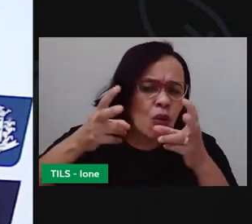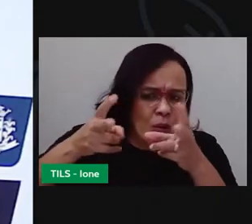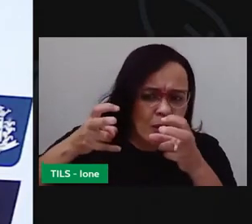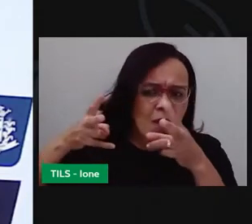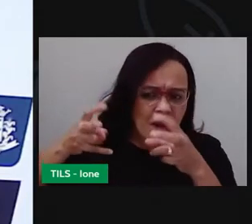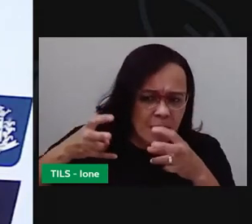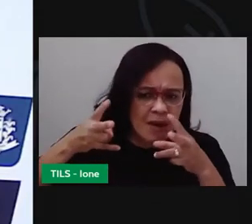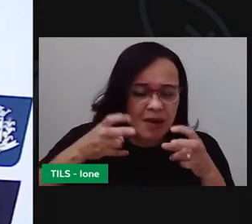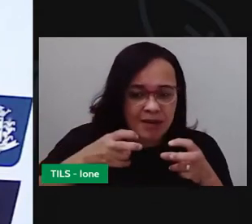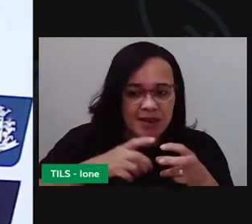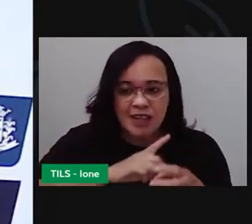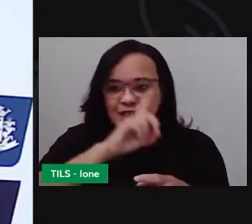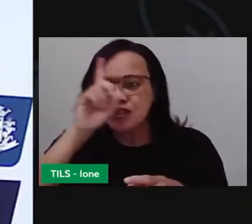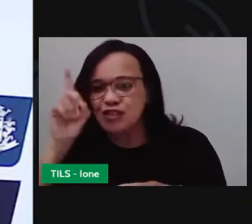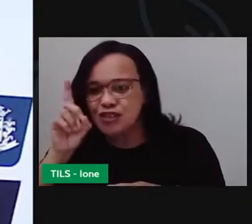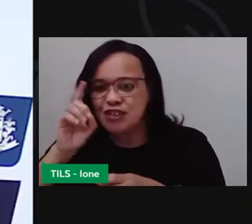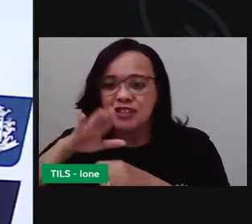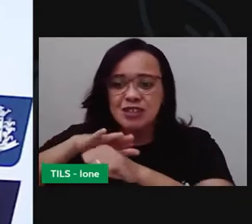Vamos descobrir?